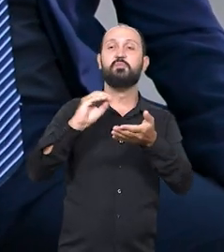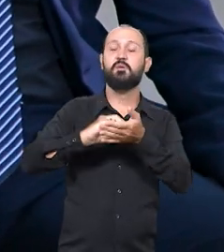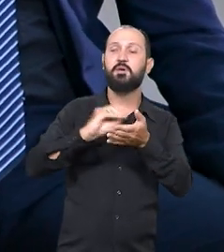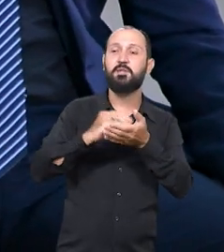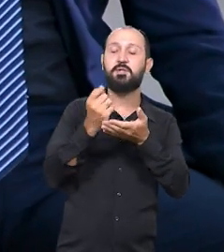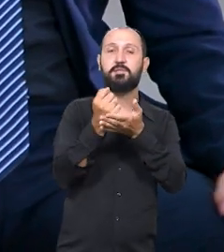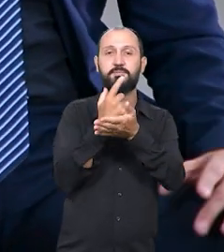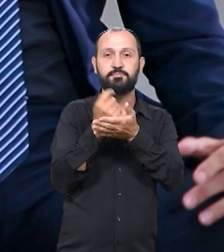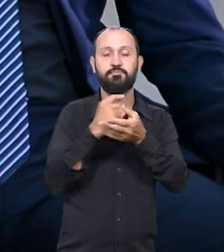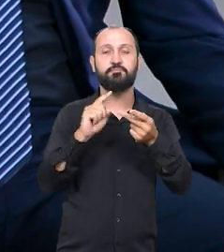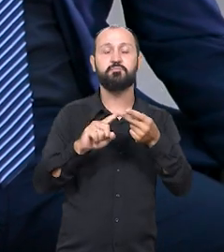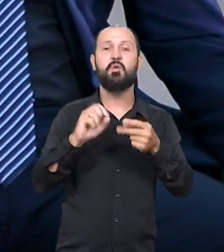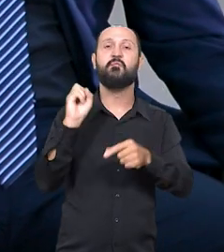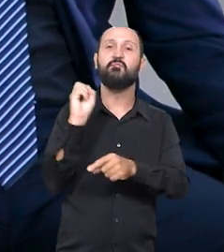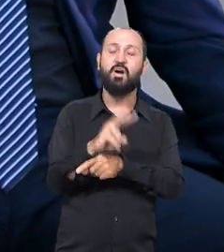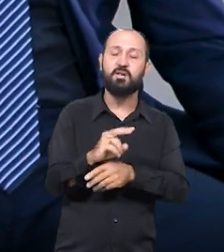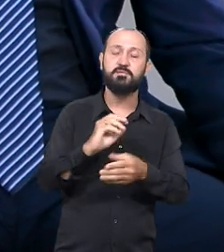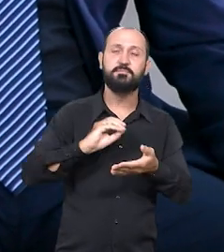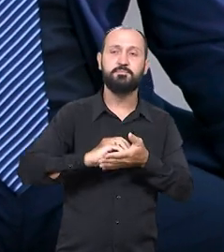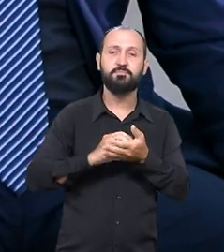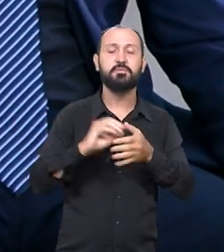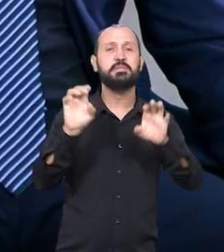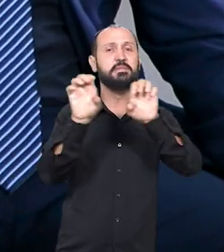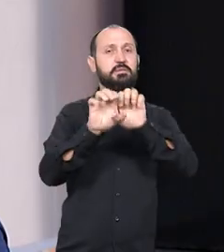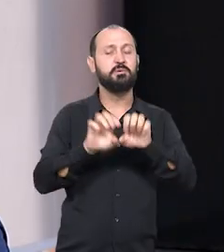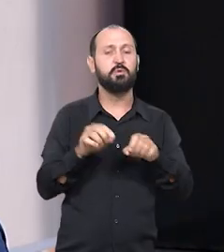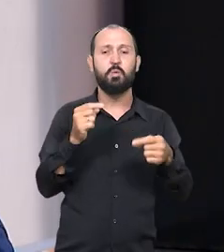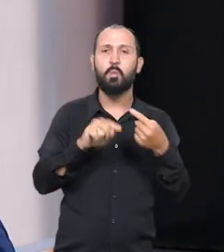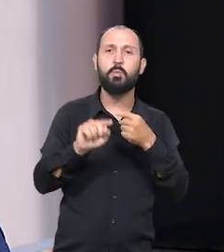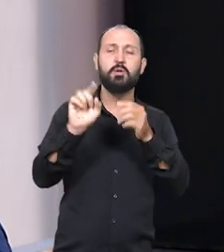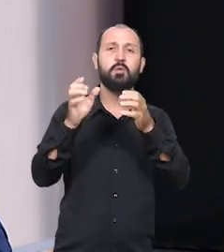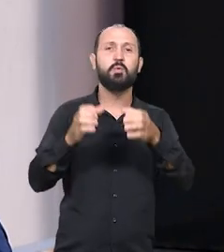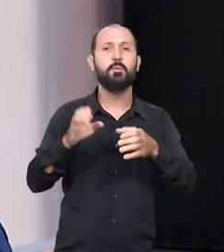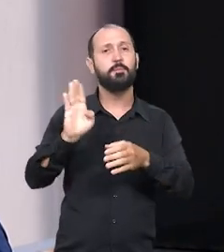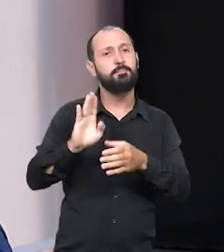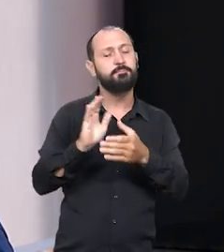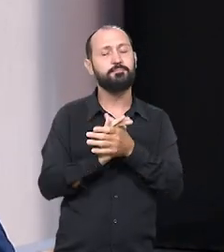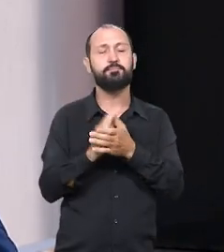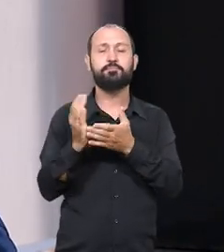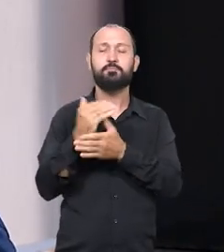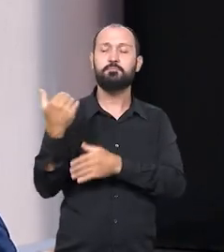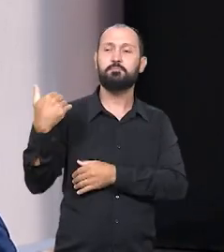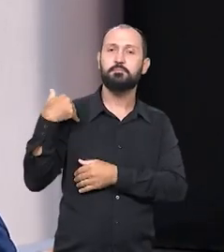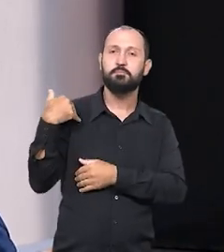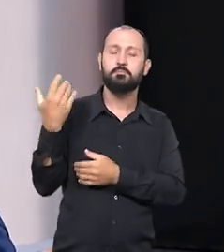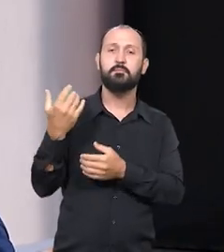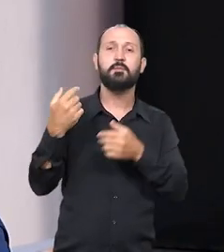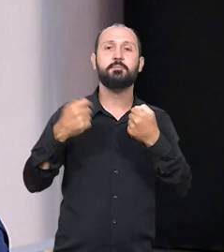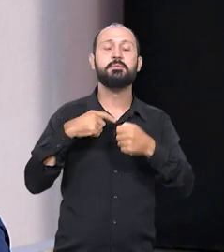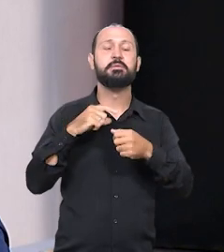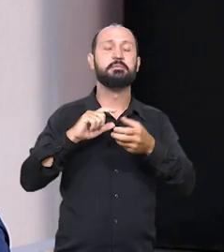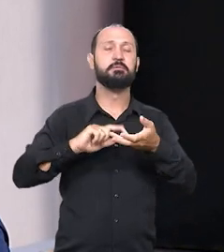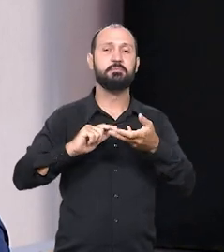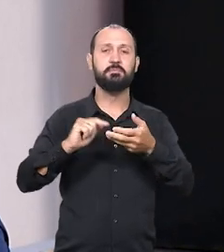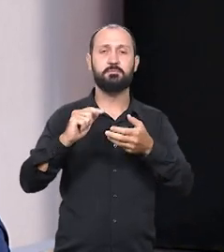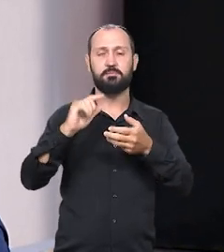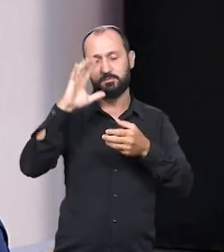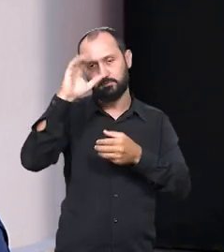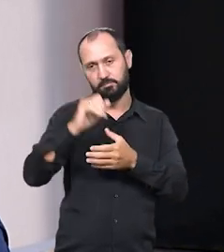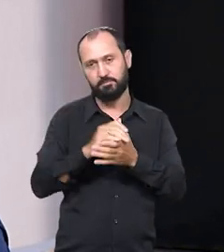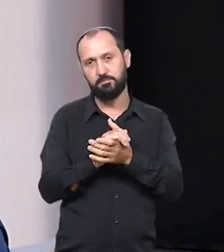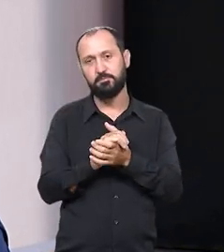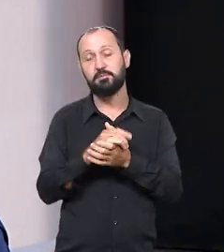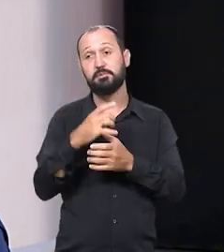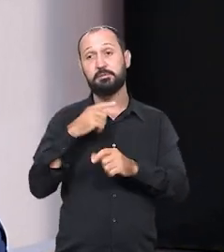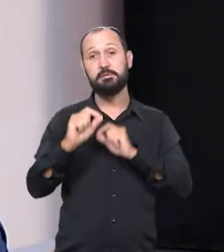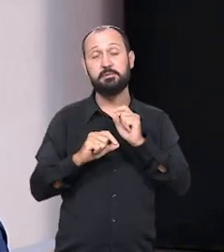falta de vaga, às vezes uma estrutura que não está adequada em um bairro. E as pessoas me cobram, Rafael, precisamos resolver essa situação. Falo, olha, o que tiver no meu